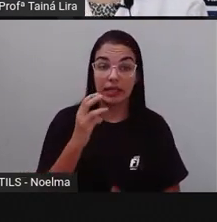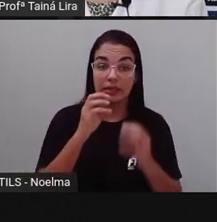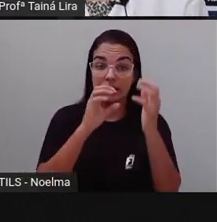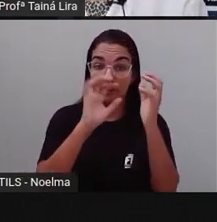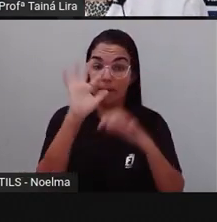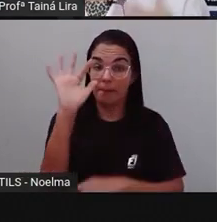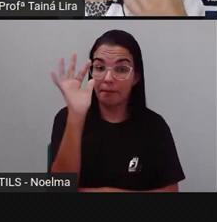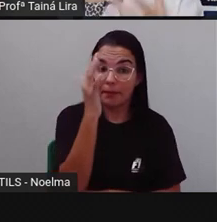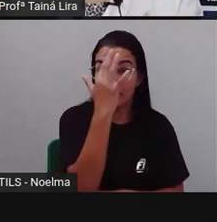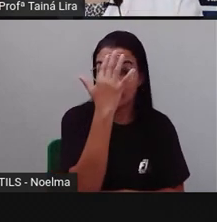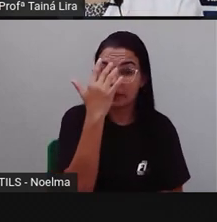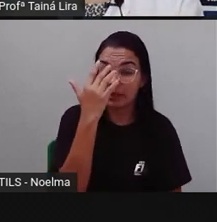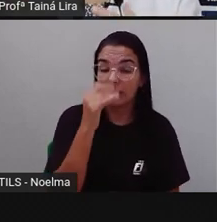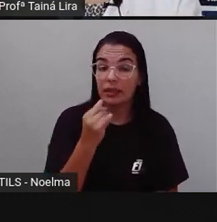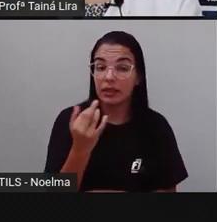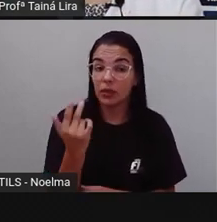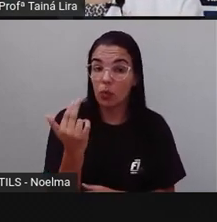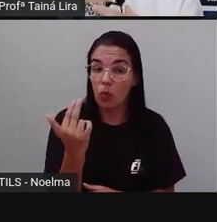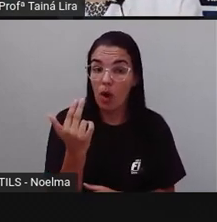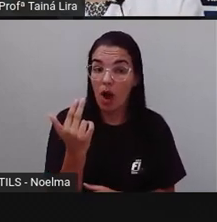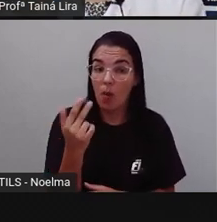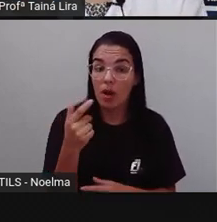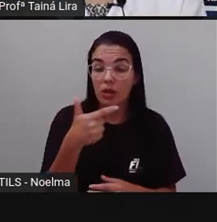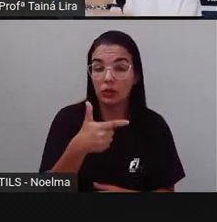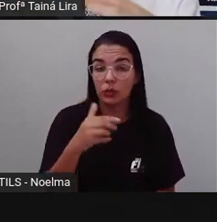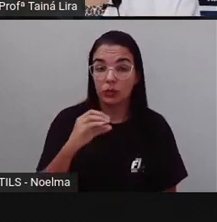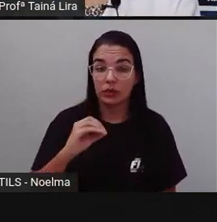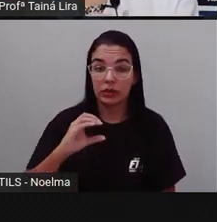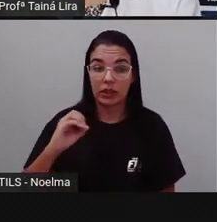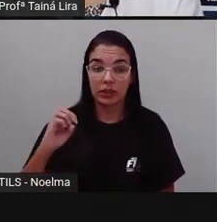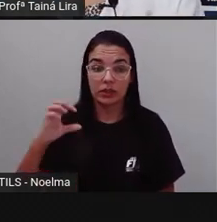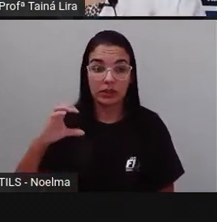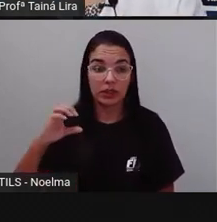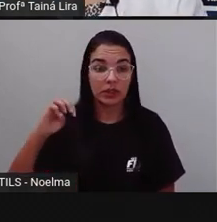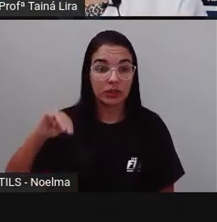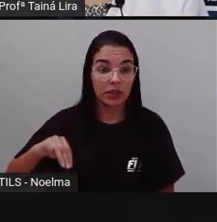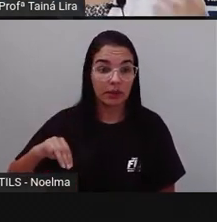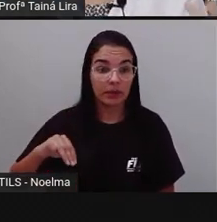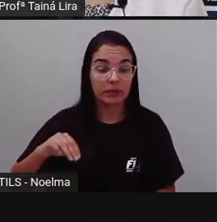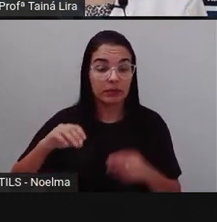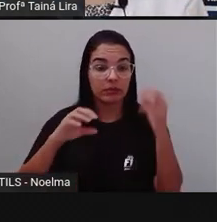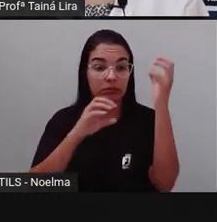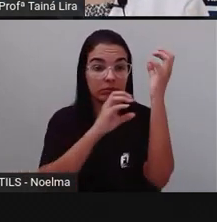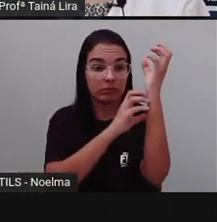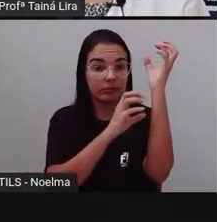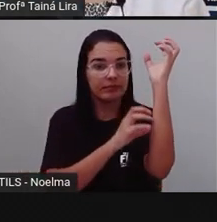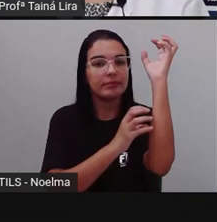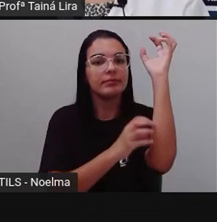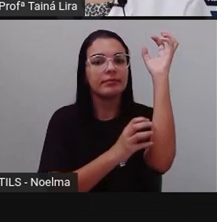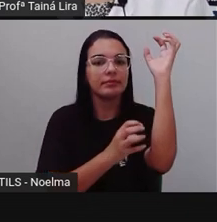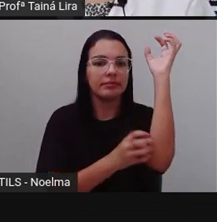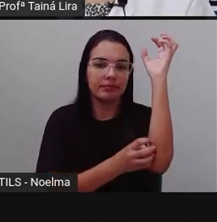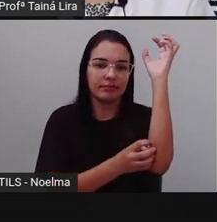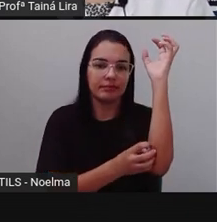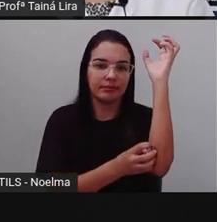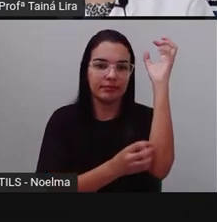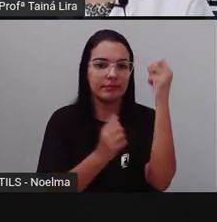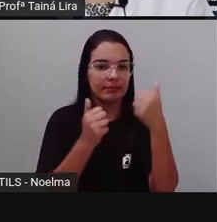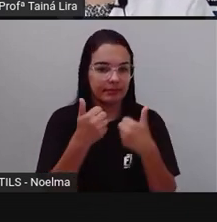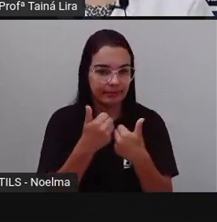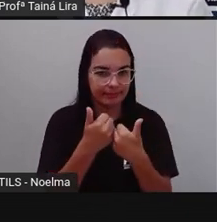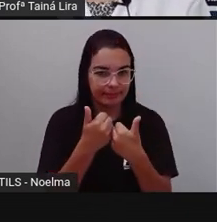Que tem 200 centímetros, Mas que é uma planta da caatinga, Que é o cacto, Tá certo?